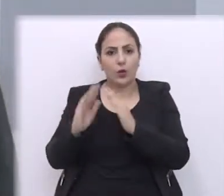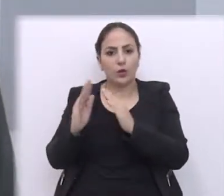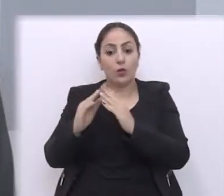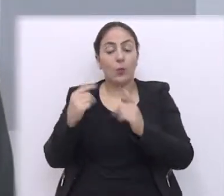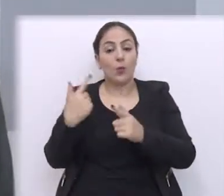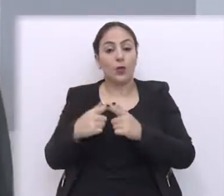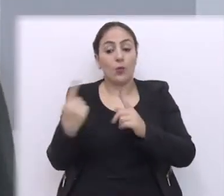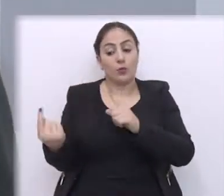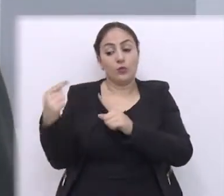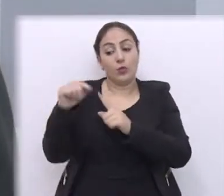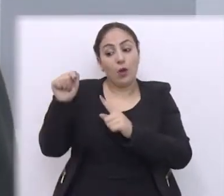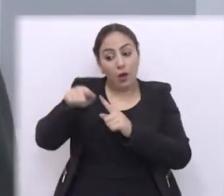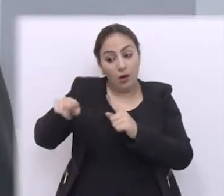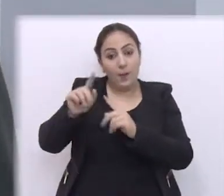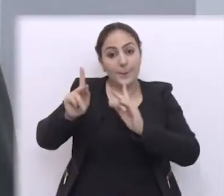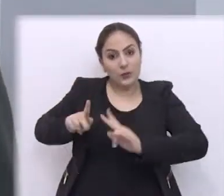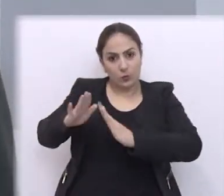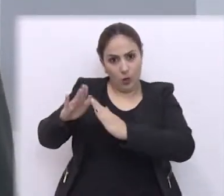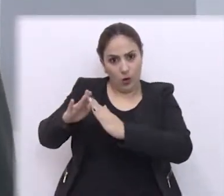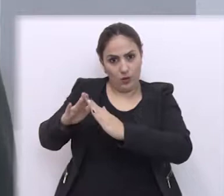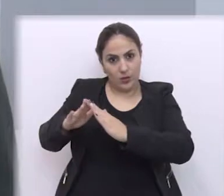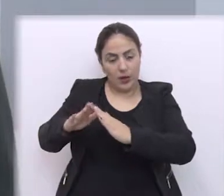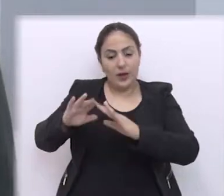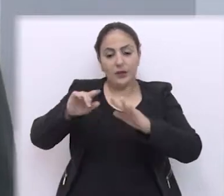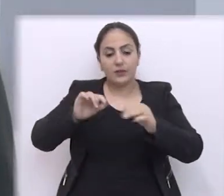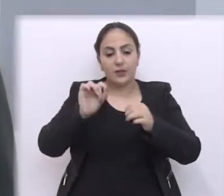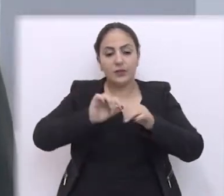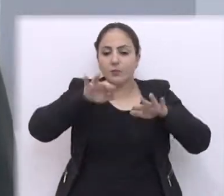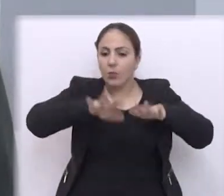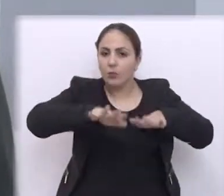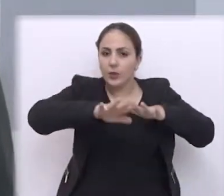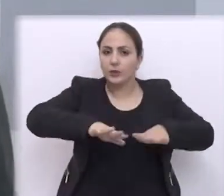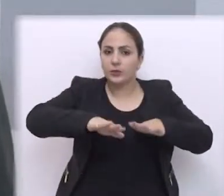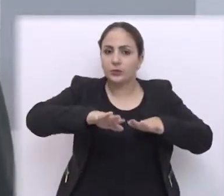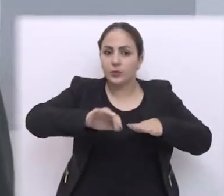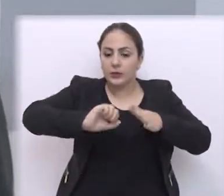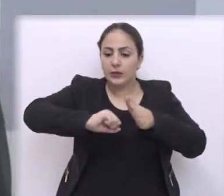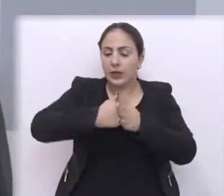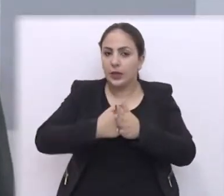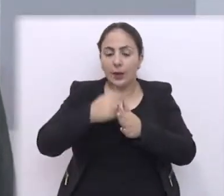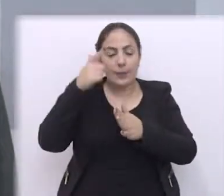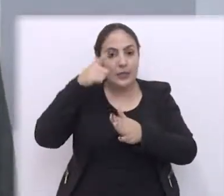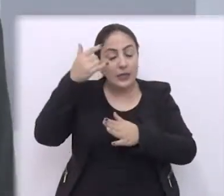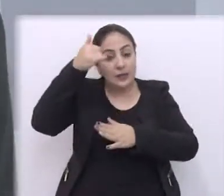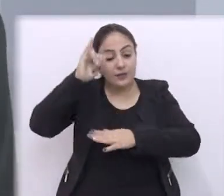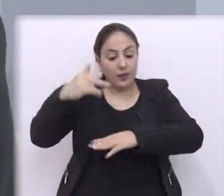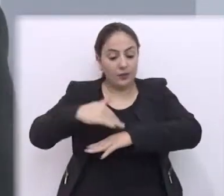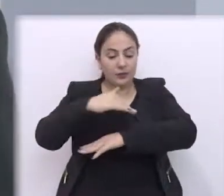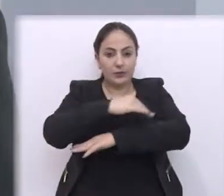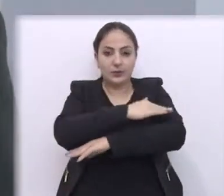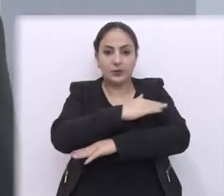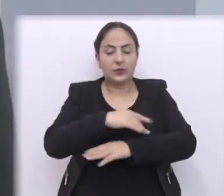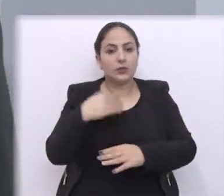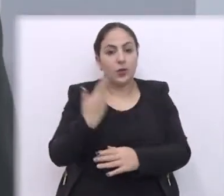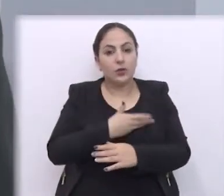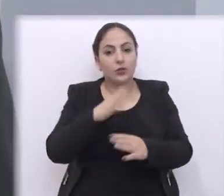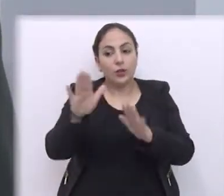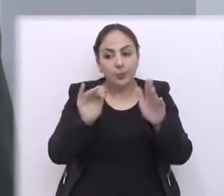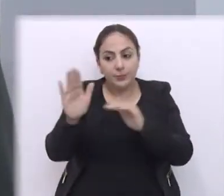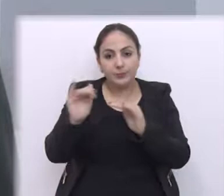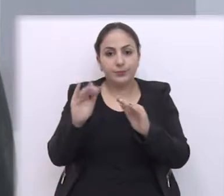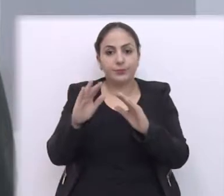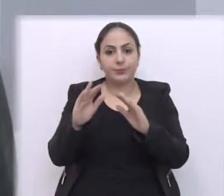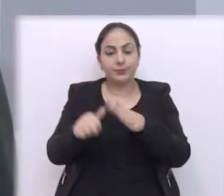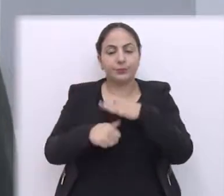uma manifestação lá, trancar aquela ponte, impedir a passagem ali, para ver se chama a atenção das autoridades da necessidade urgente de